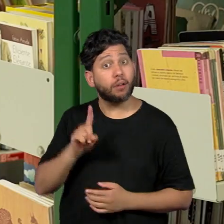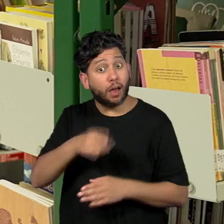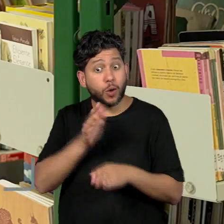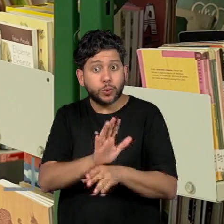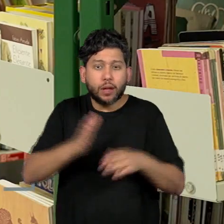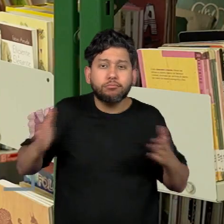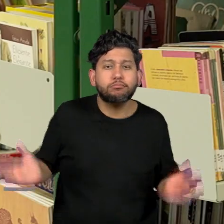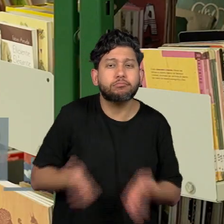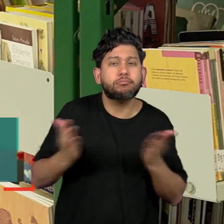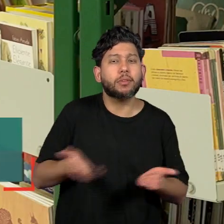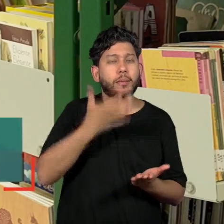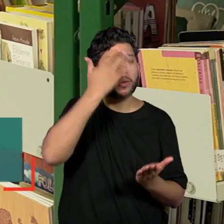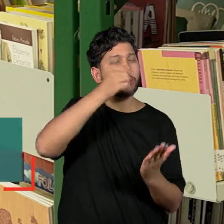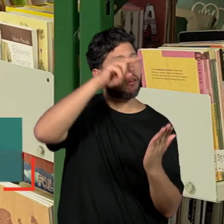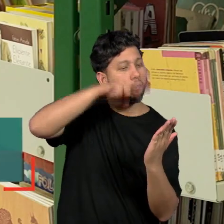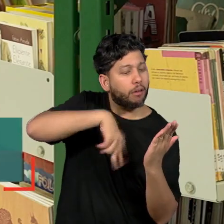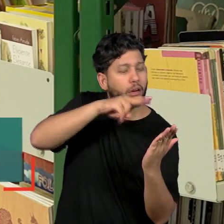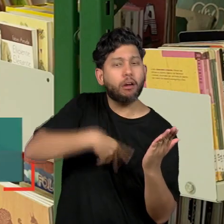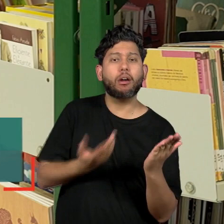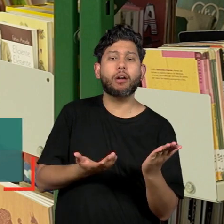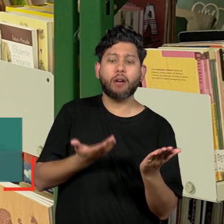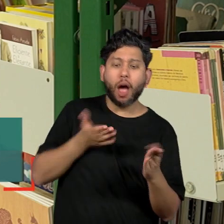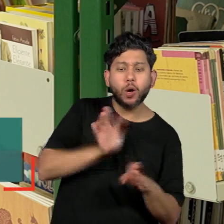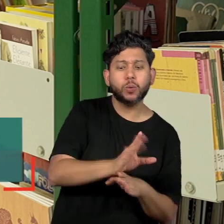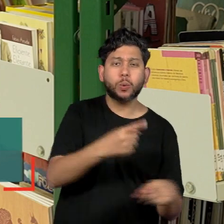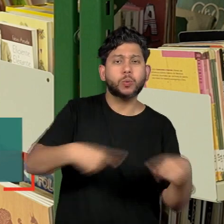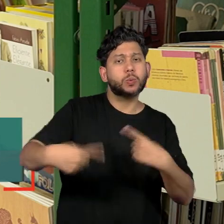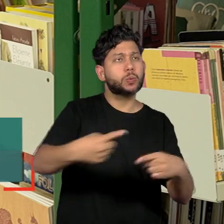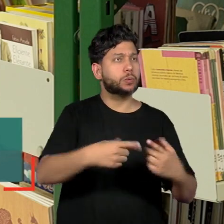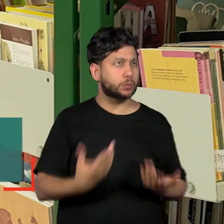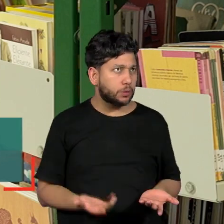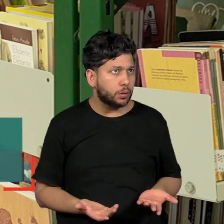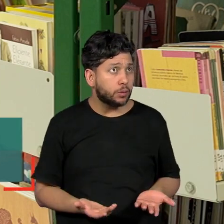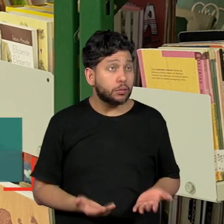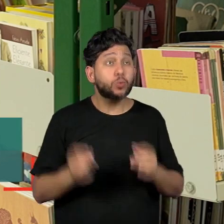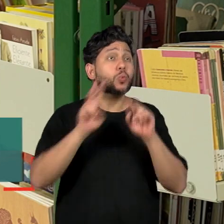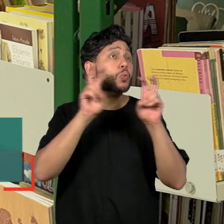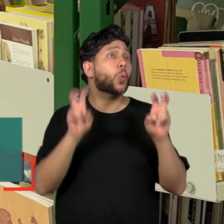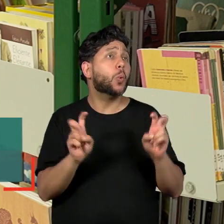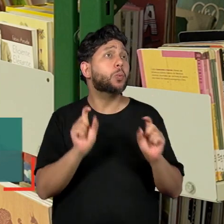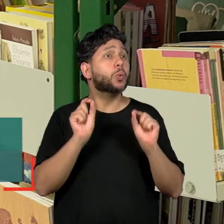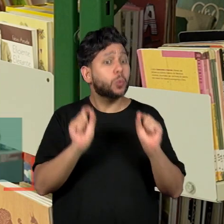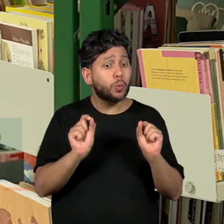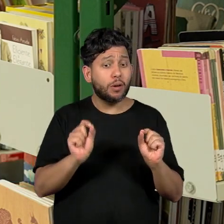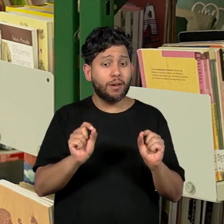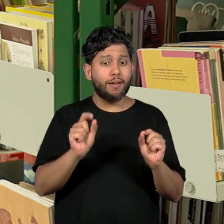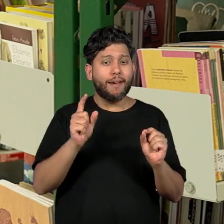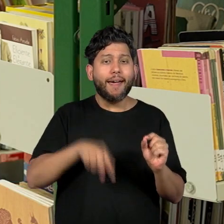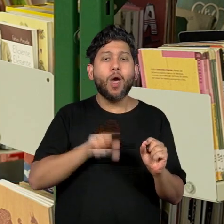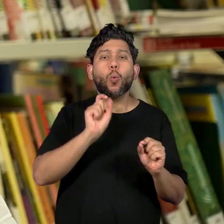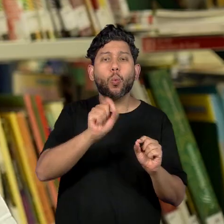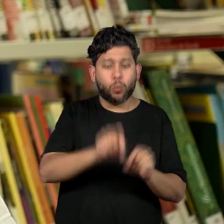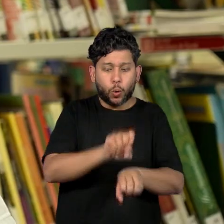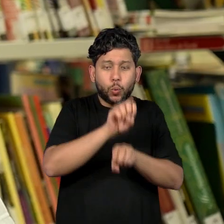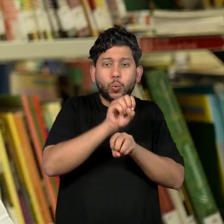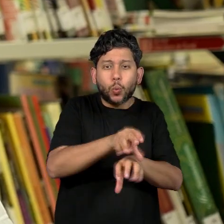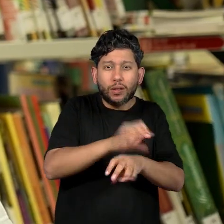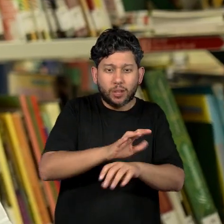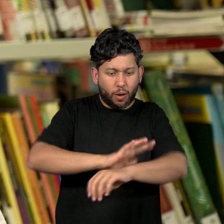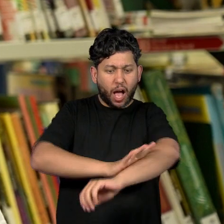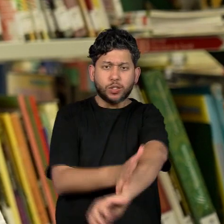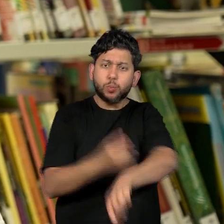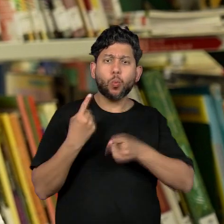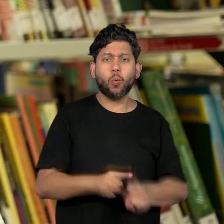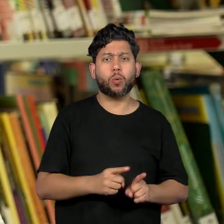e a discussão com os alunos sobre essa questão da educação antirracista. Trabalhar